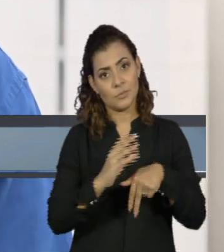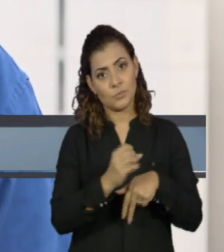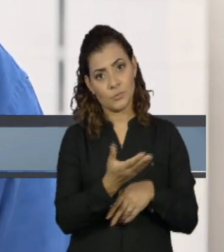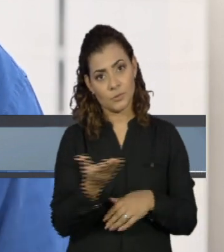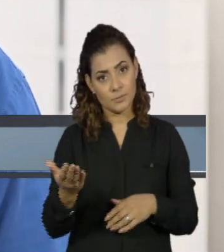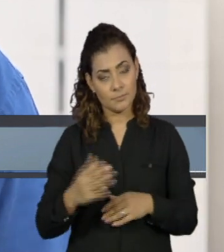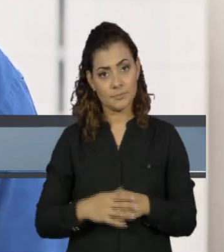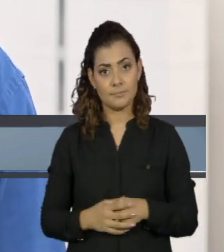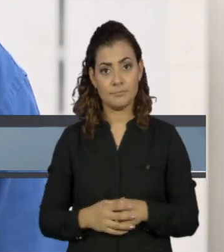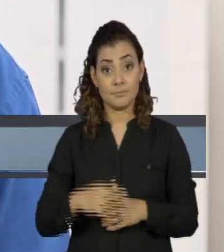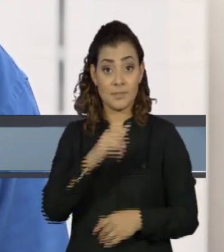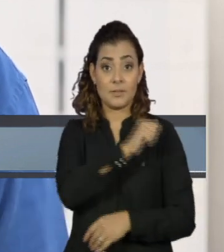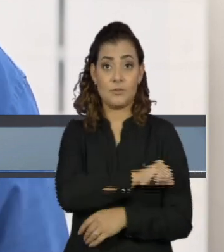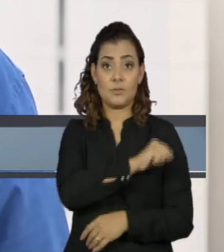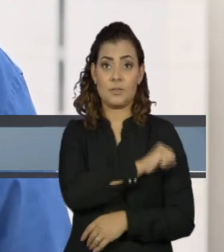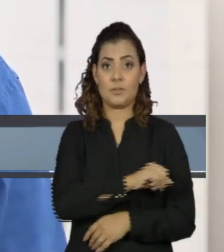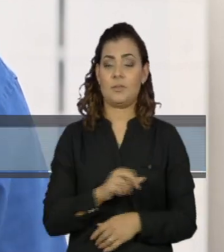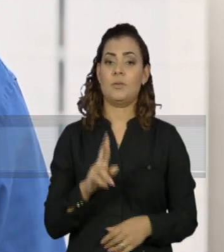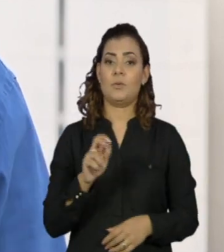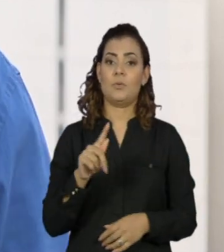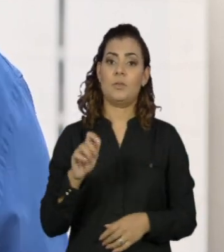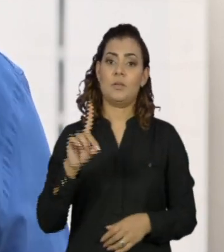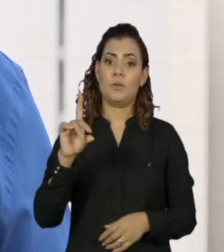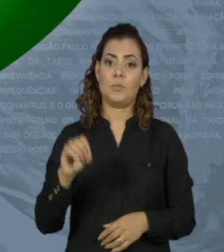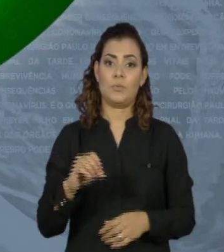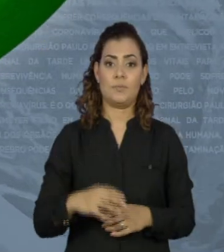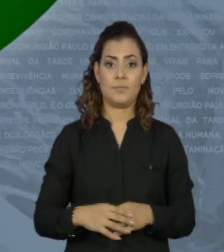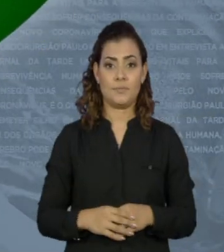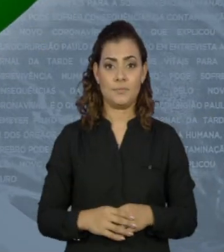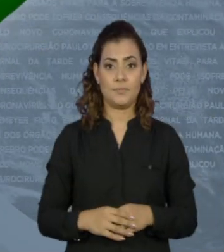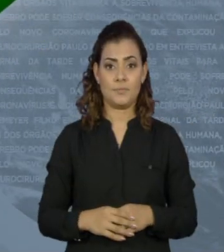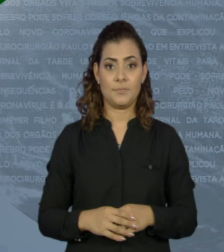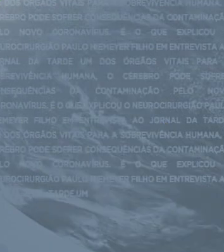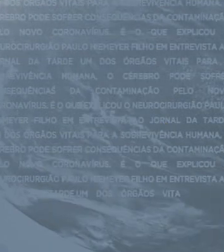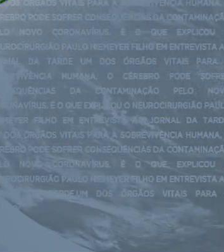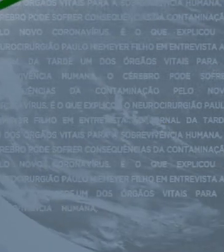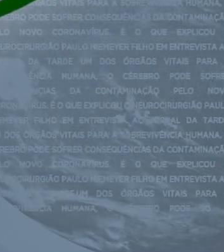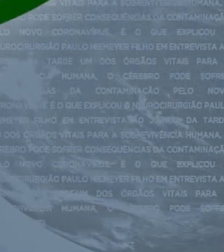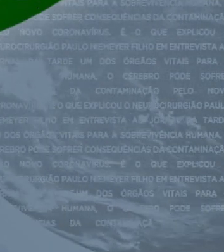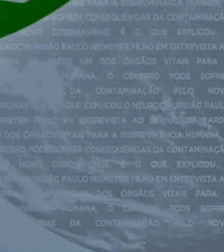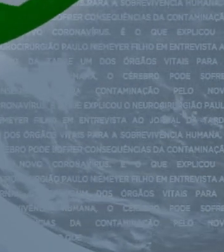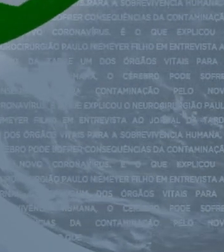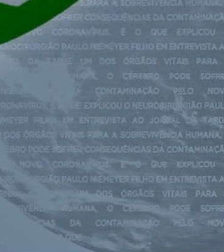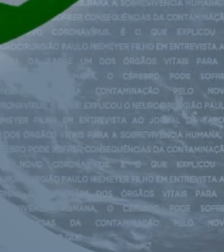Cultura. Do Rio de Janeiro, Rodrigo Gomes. Legenda